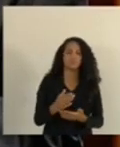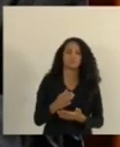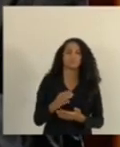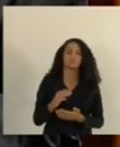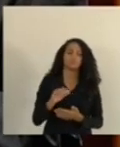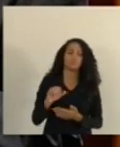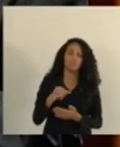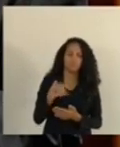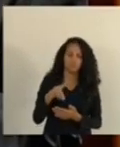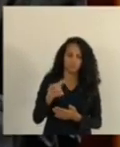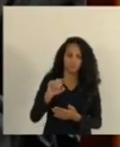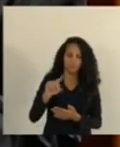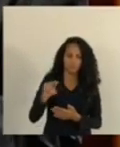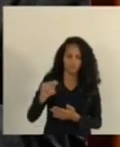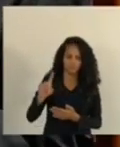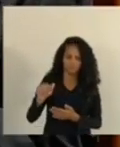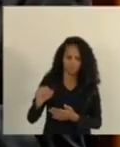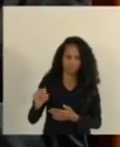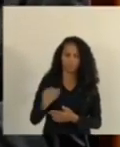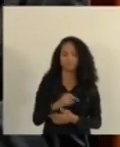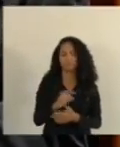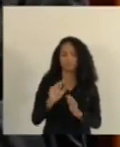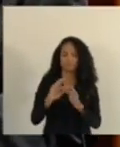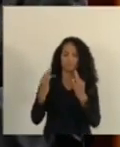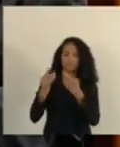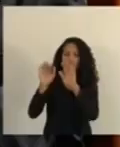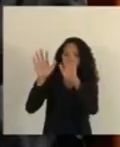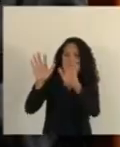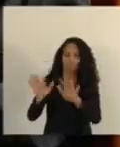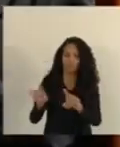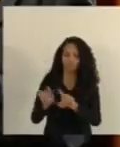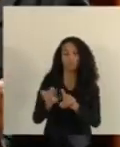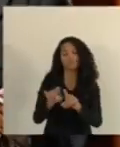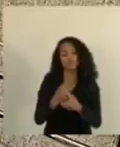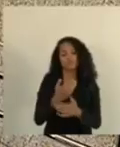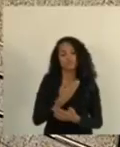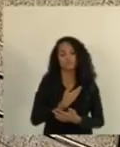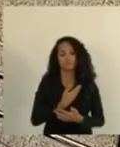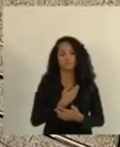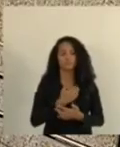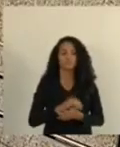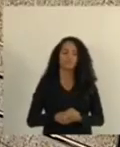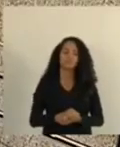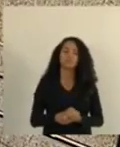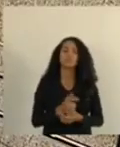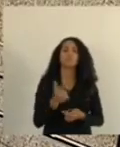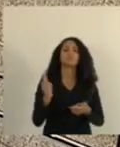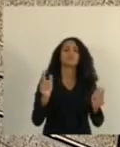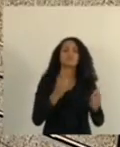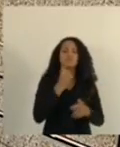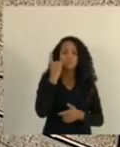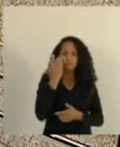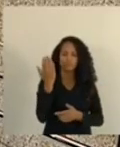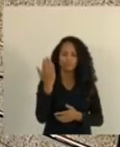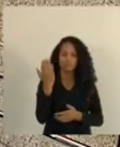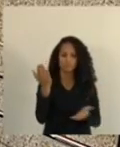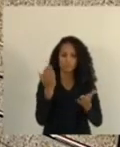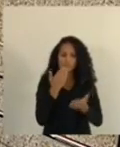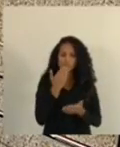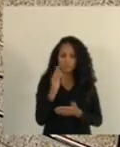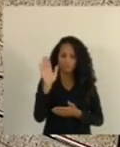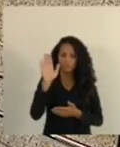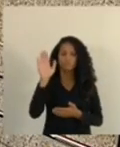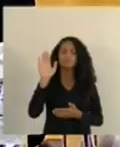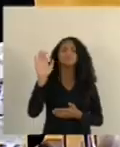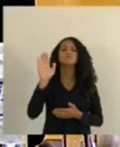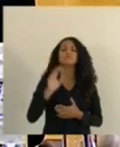Lousada Moreira. Que Deus conforte a família e conforte também os amigos. Ok. Mais algum parlamentar quer fazer um... Pois